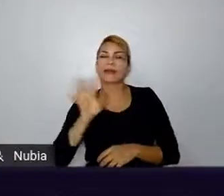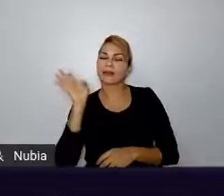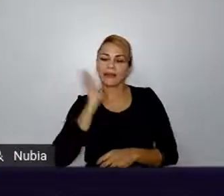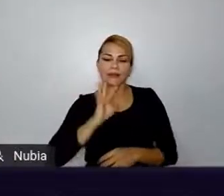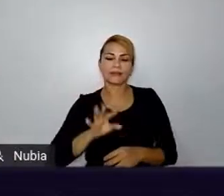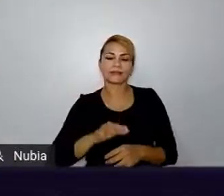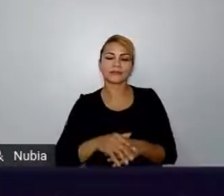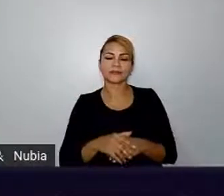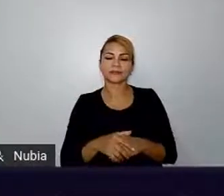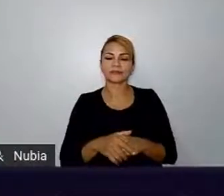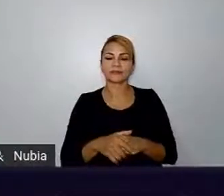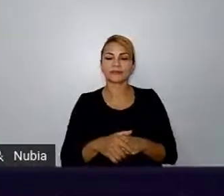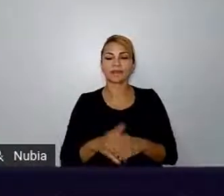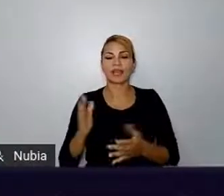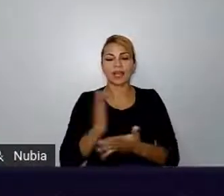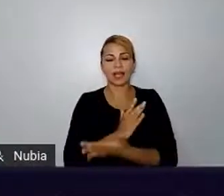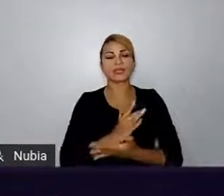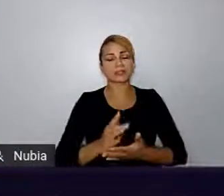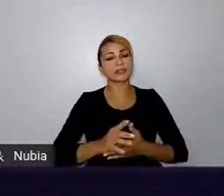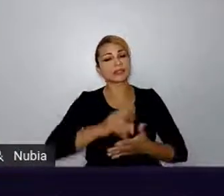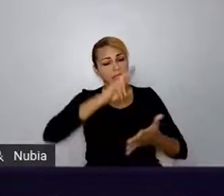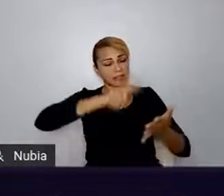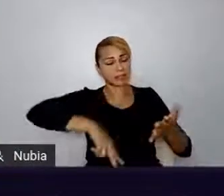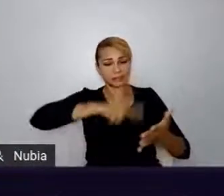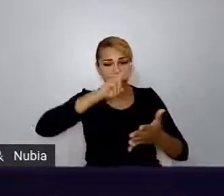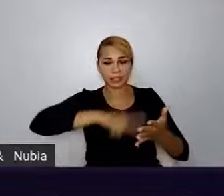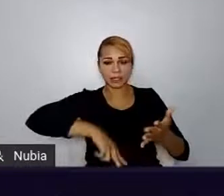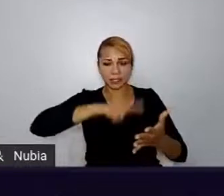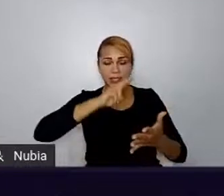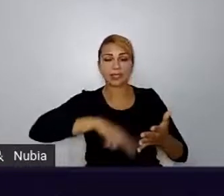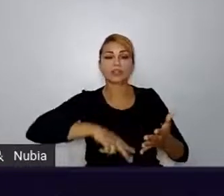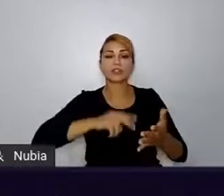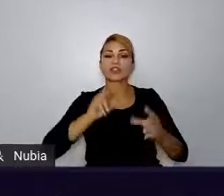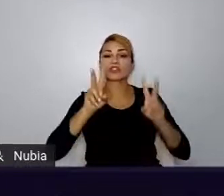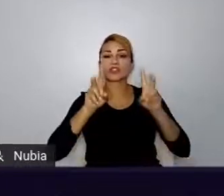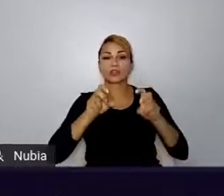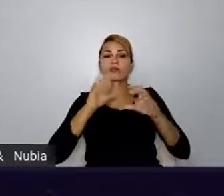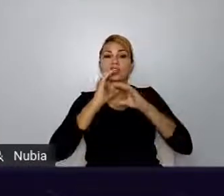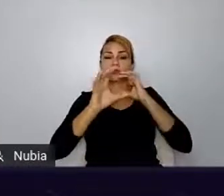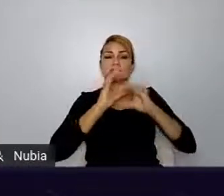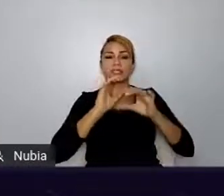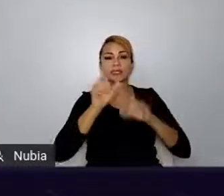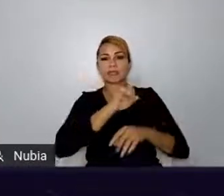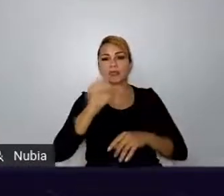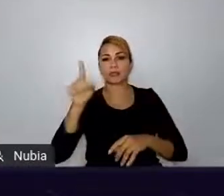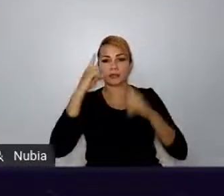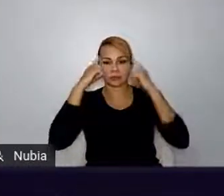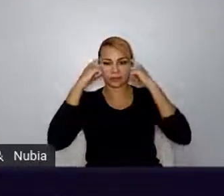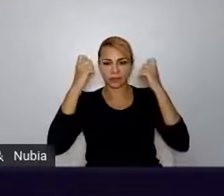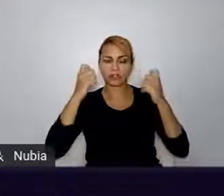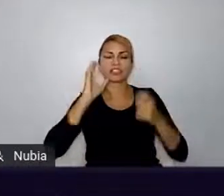Eu, às vezes, leio um pouco sobre comunicação não violenta. Eu participei de um workshop há muito tempo atrás.